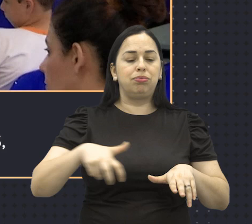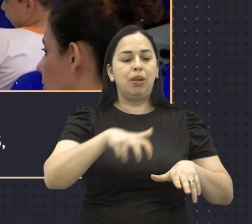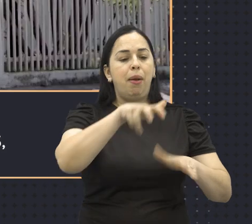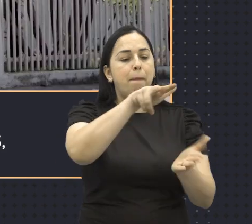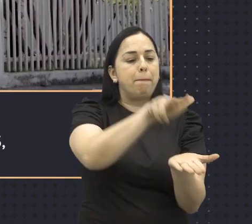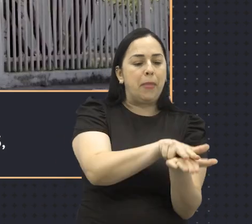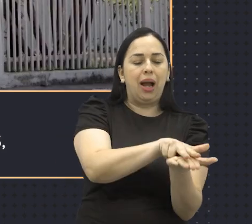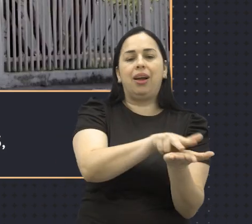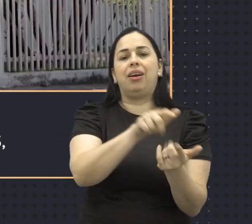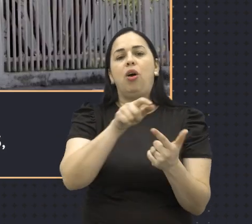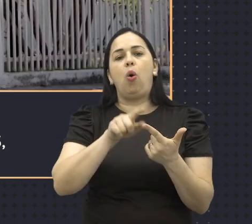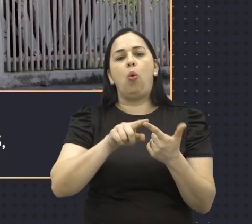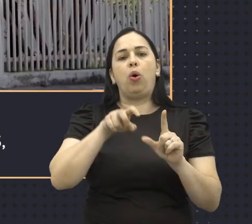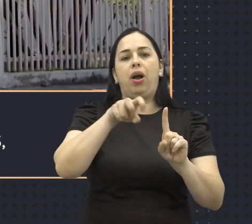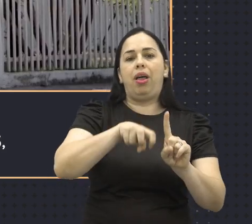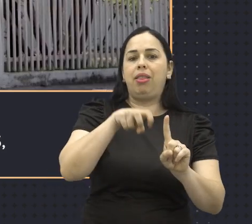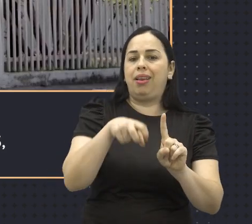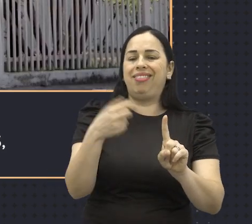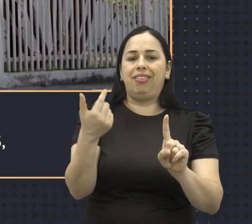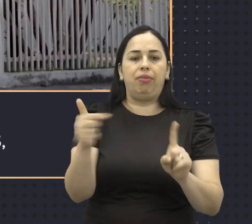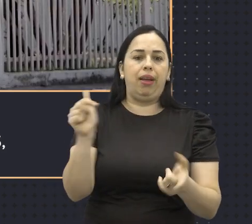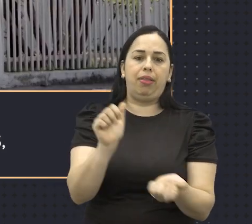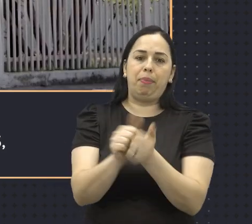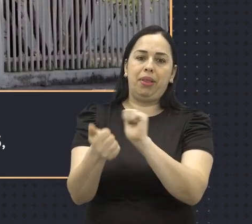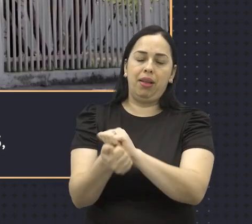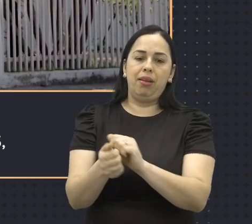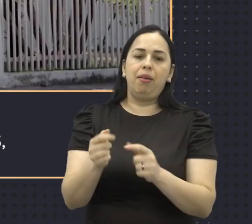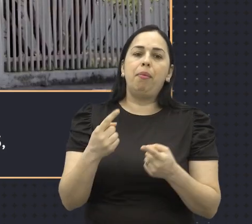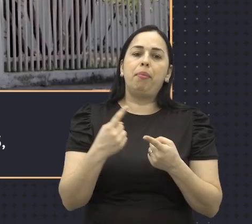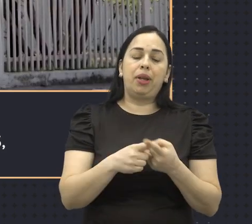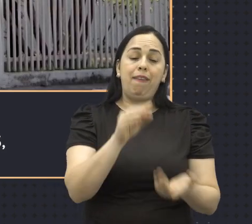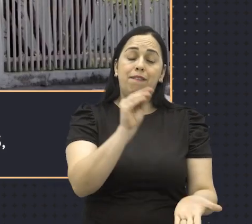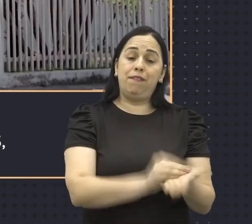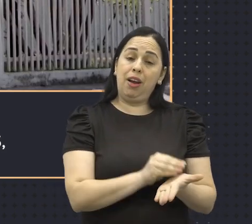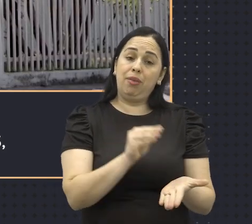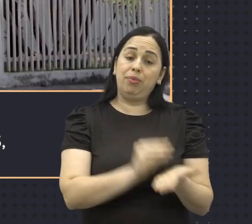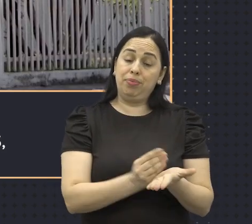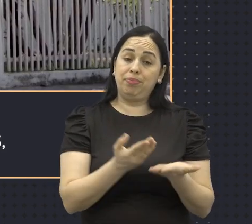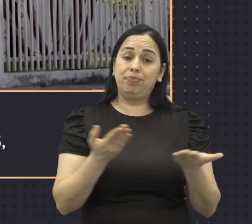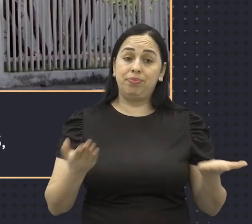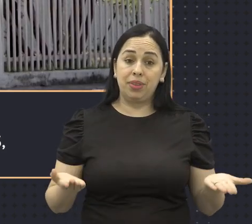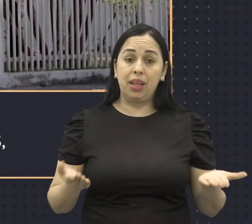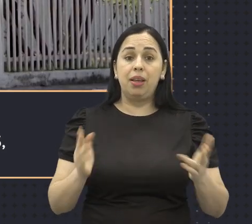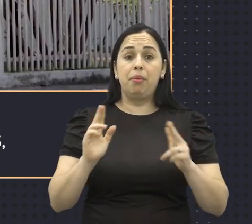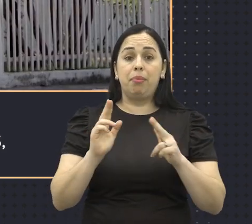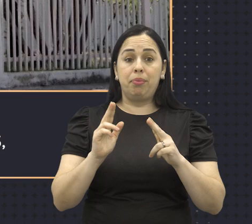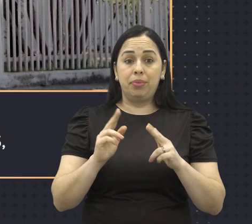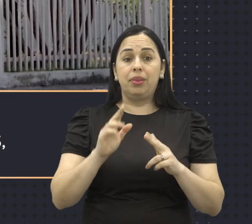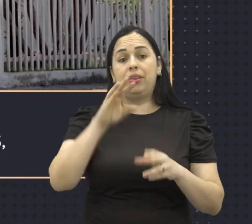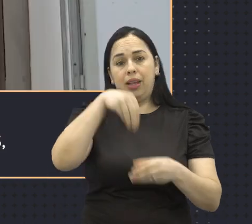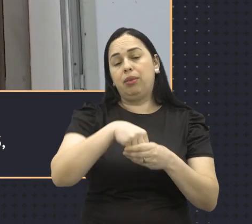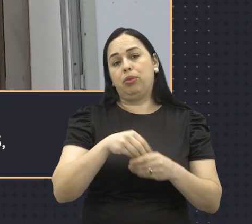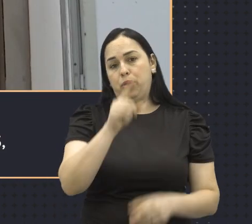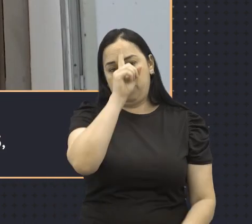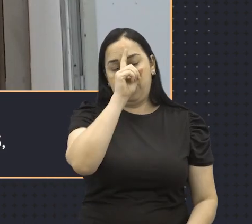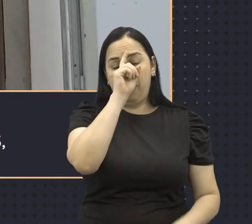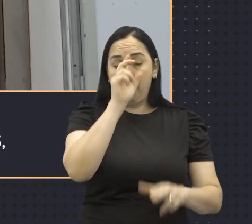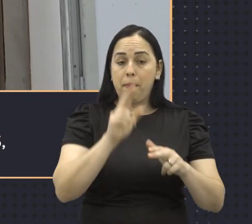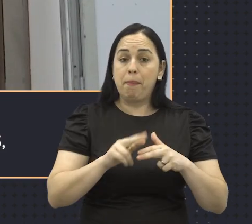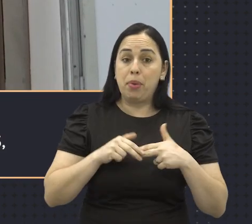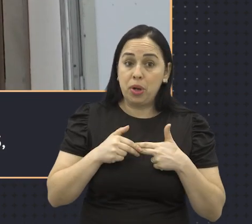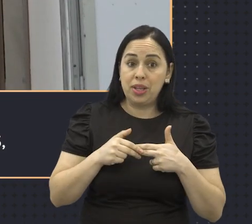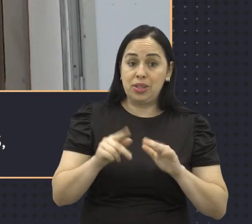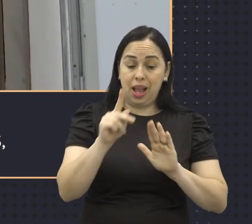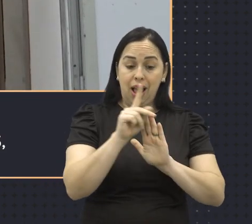macas ou cadeiras de rodas adequadas por falta desses equipamentos em uma unidade de saúde. Com isso,